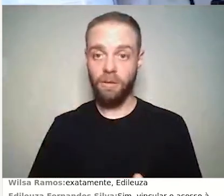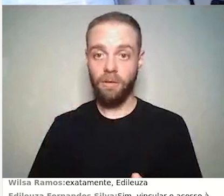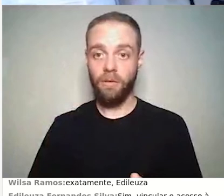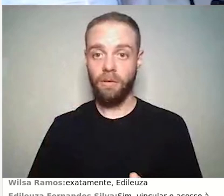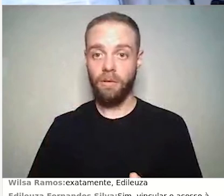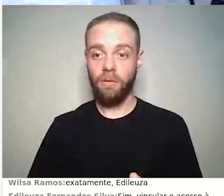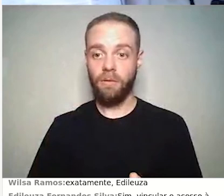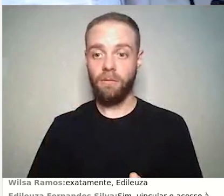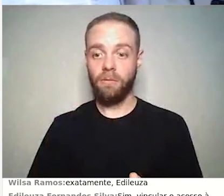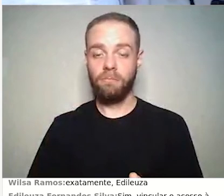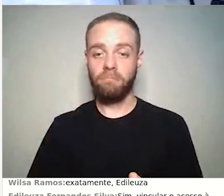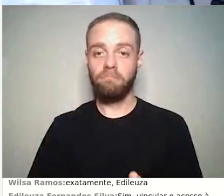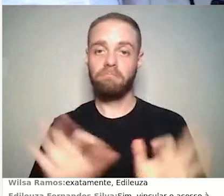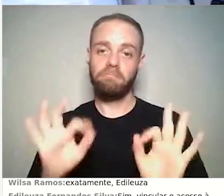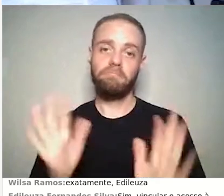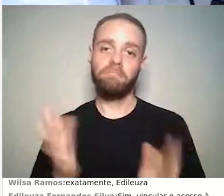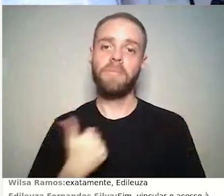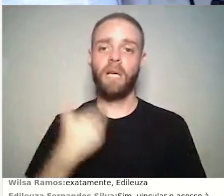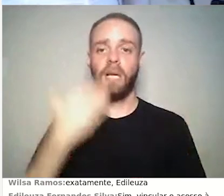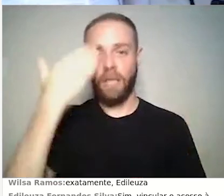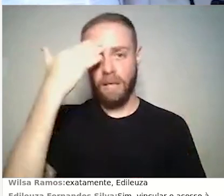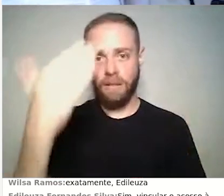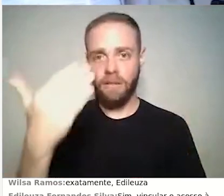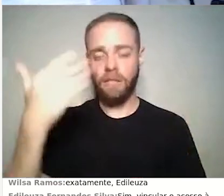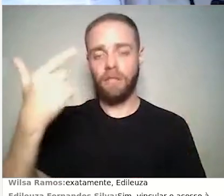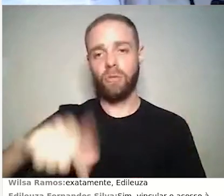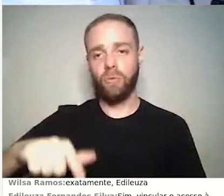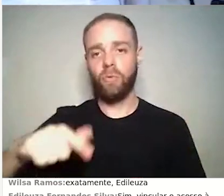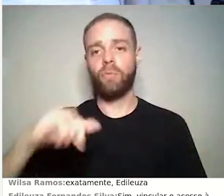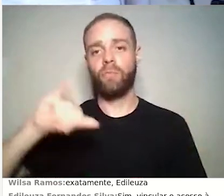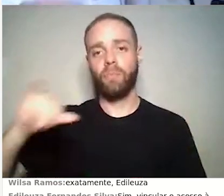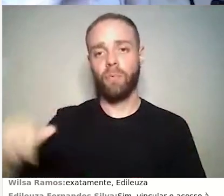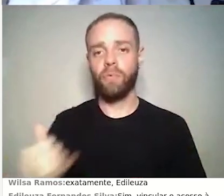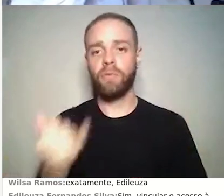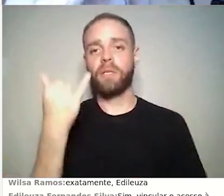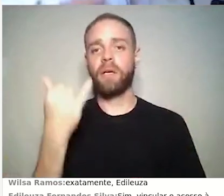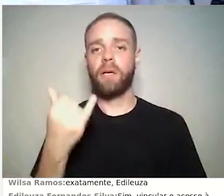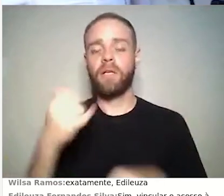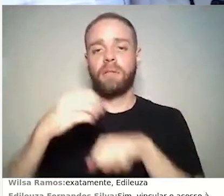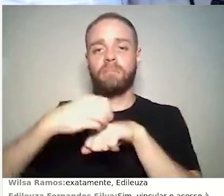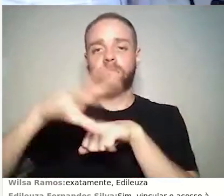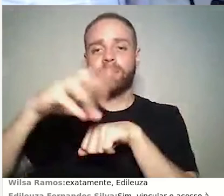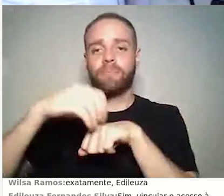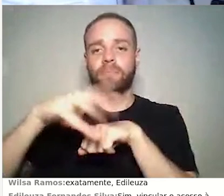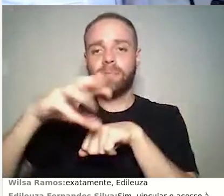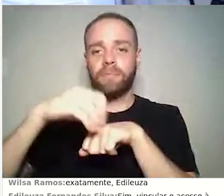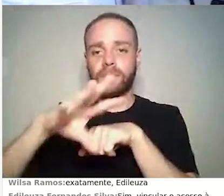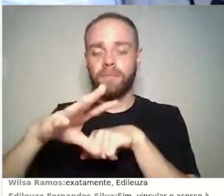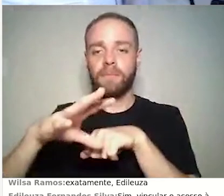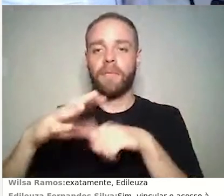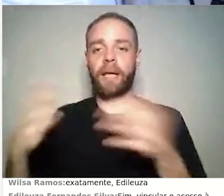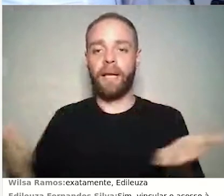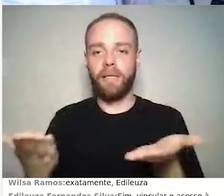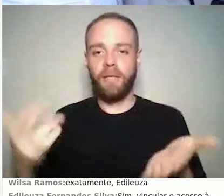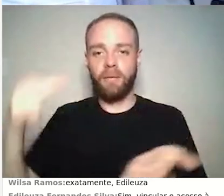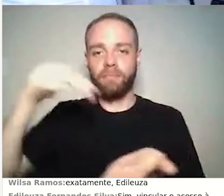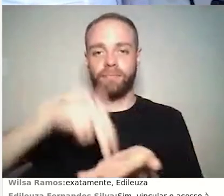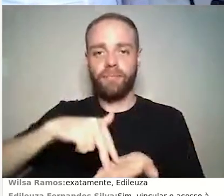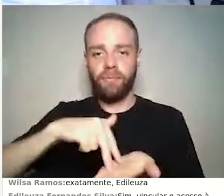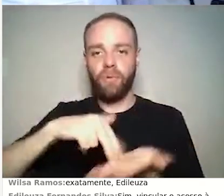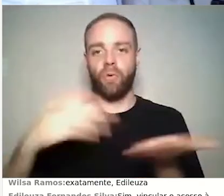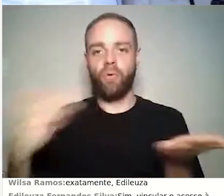primeiro, agradecer de novo a oportunidade de estar partilhando com vocês. O mais importante da